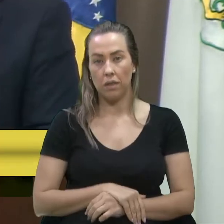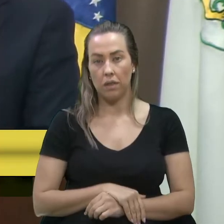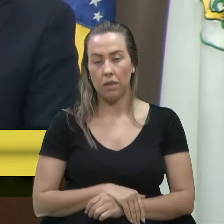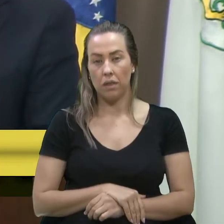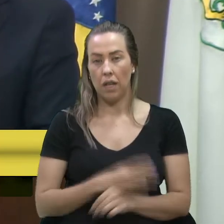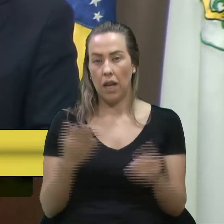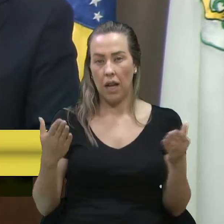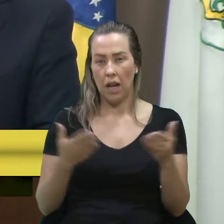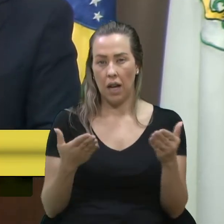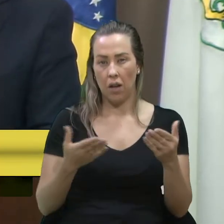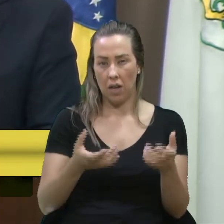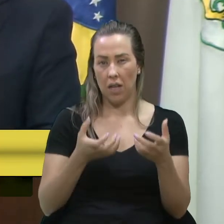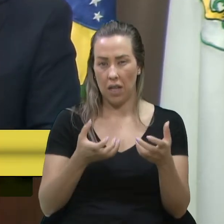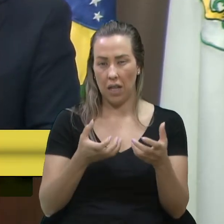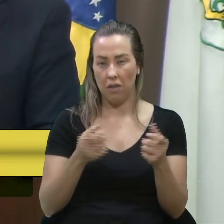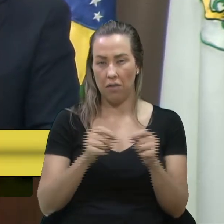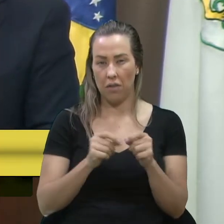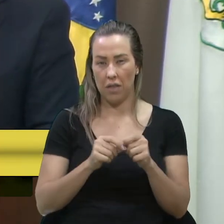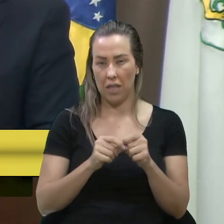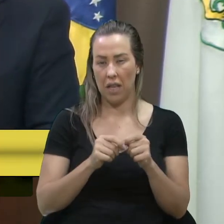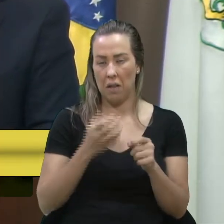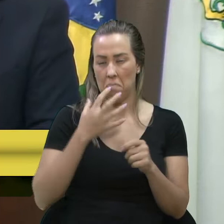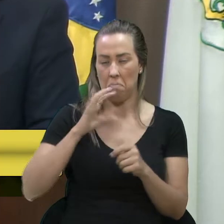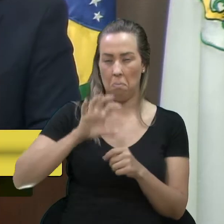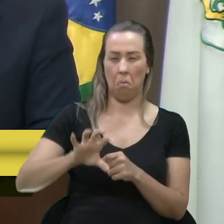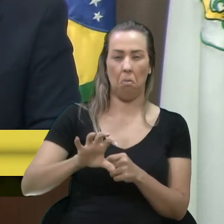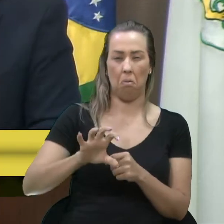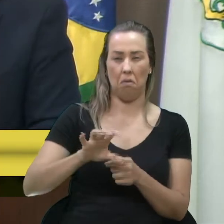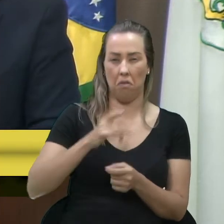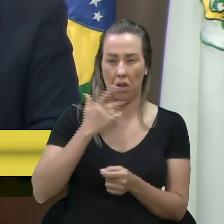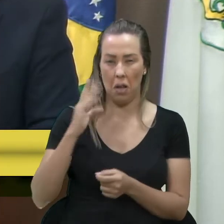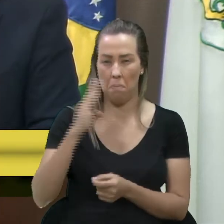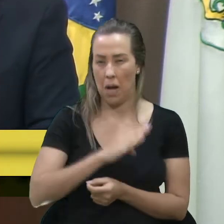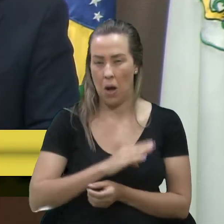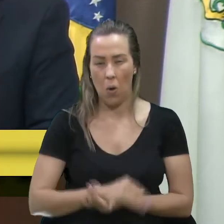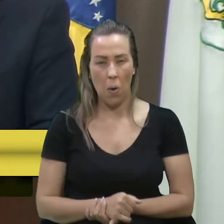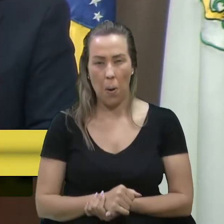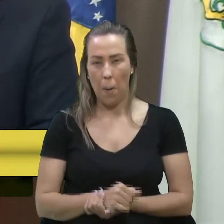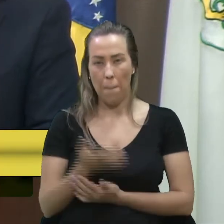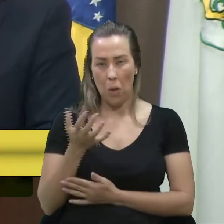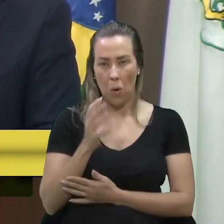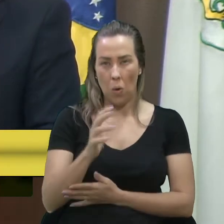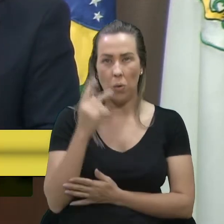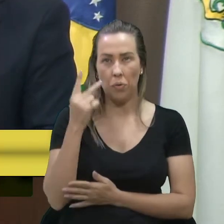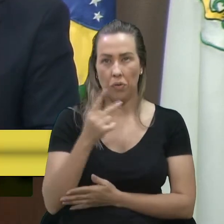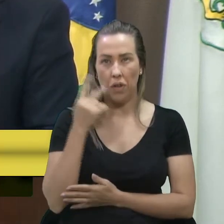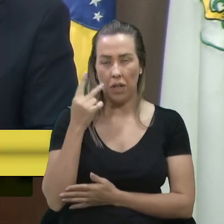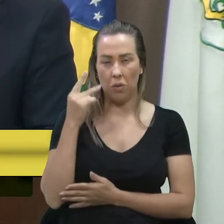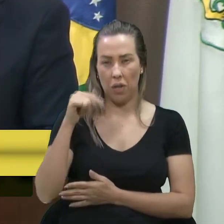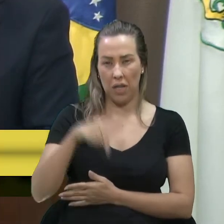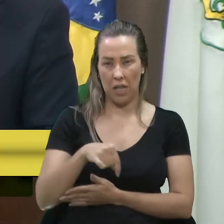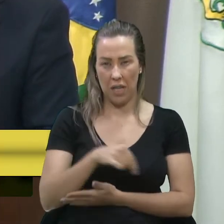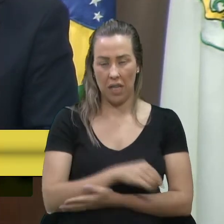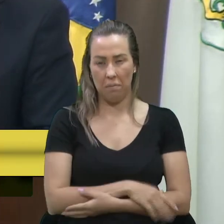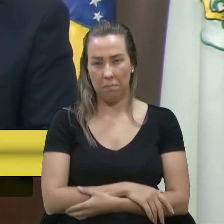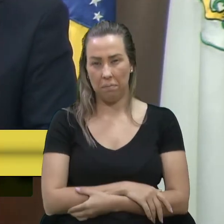agora, quem querer fazer nota de repúdio contra os vereadores desta casa,